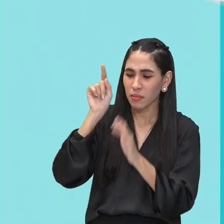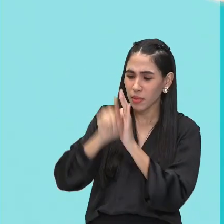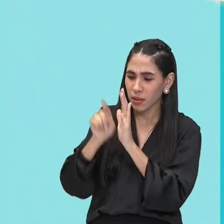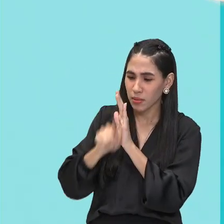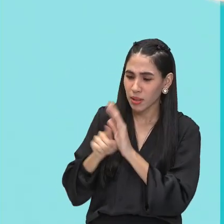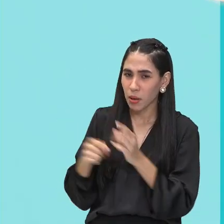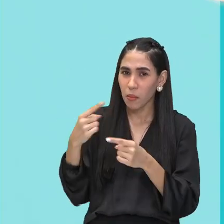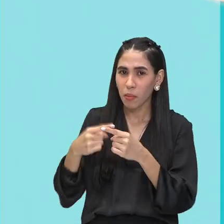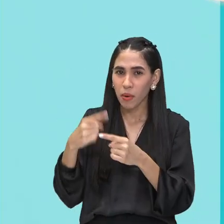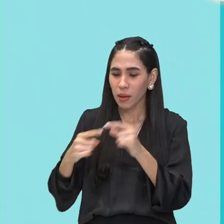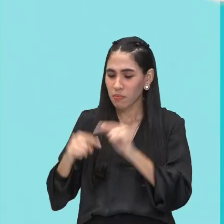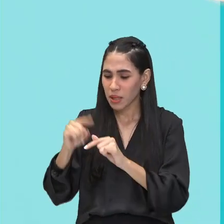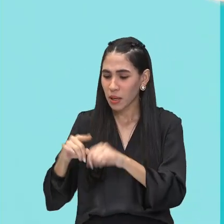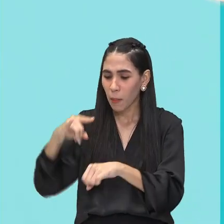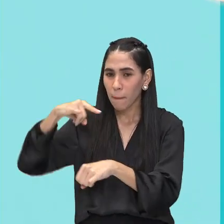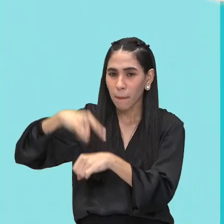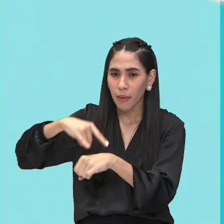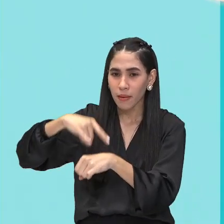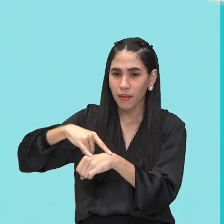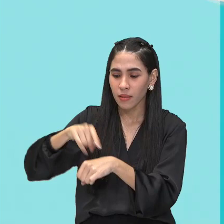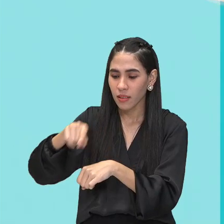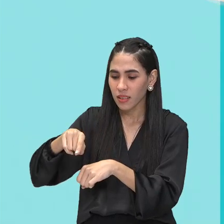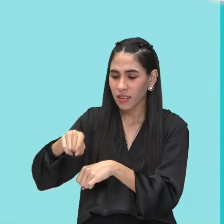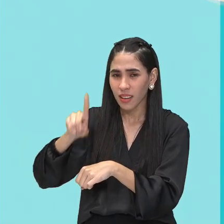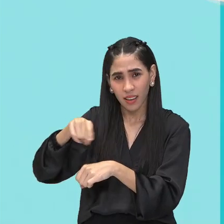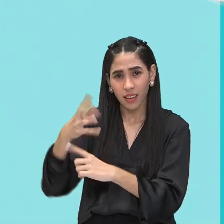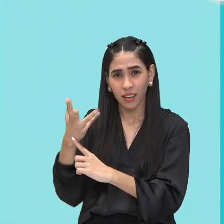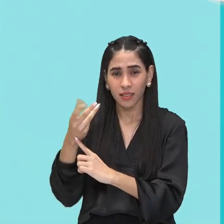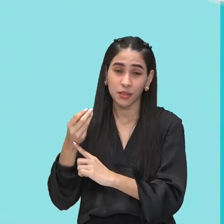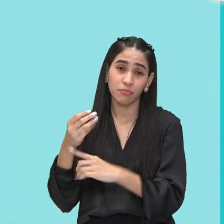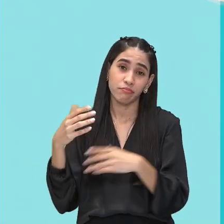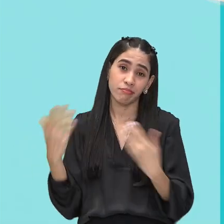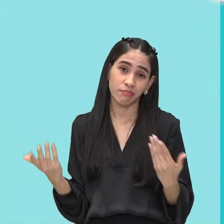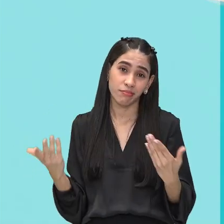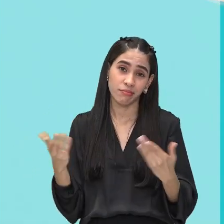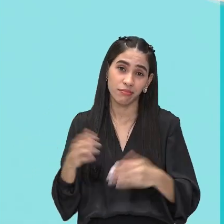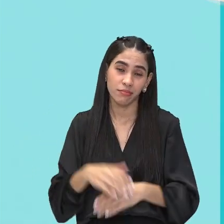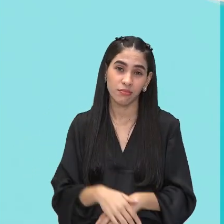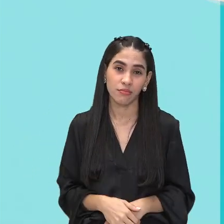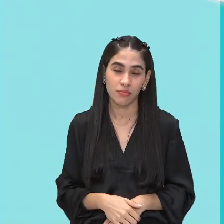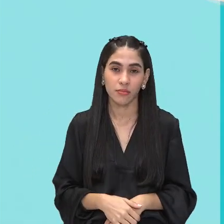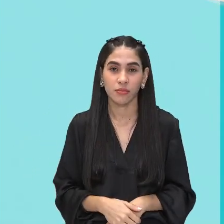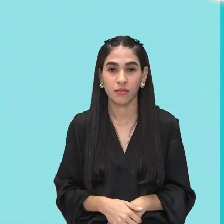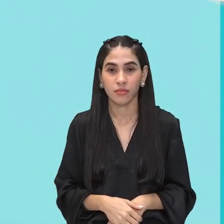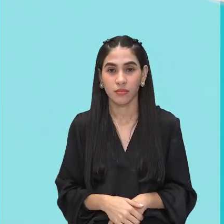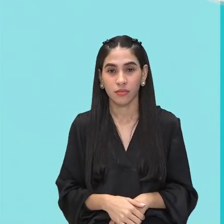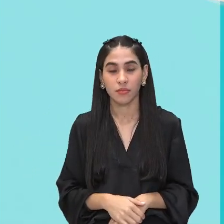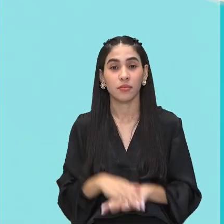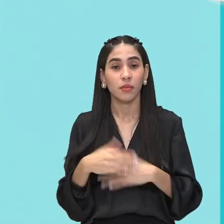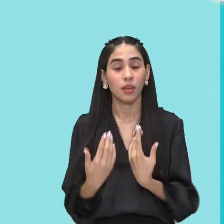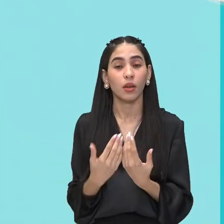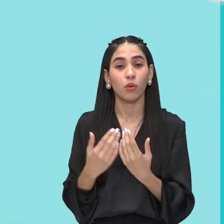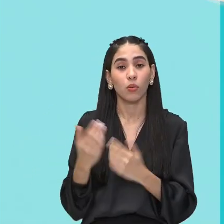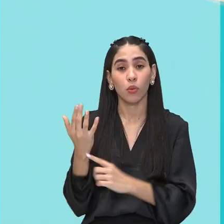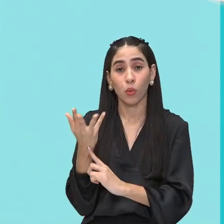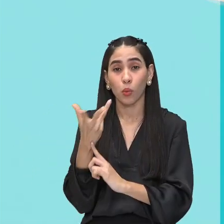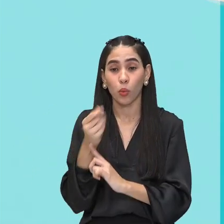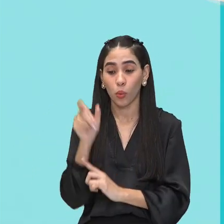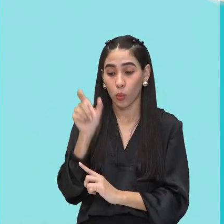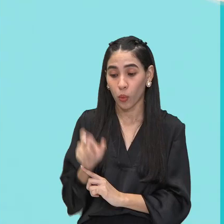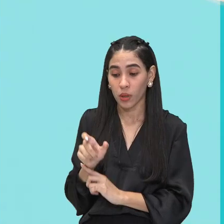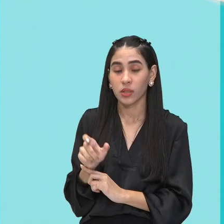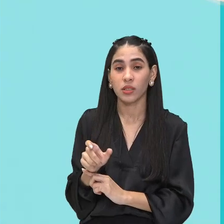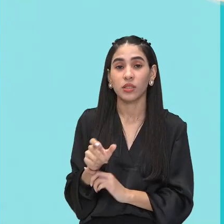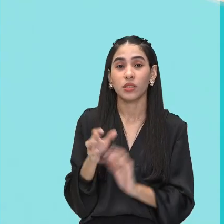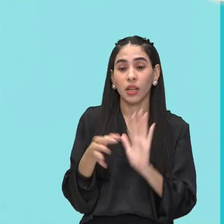que esse objeto está fazendo aqui? Será que isso é arte? Então, o Marcelo Duchamp fez uma